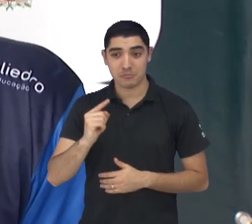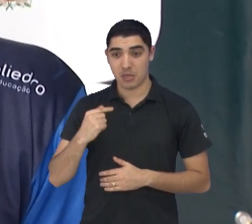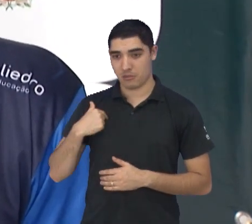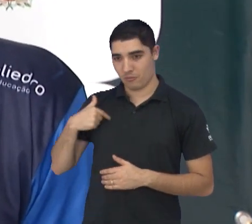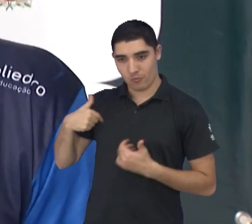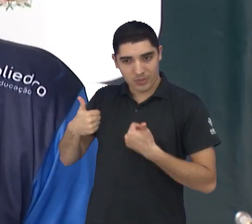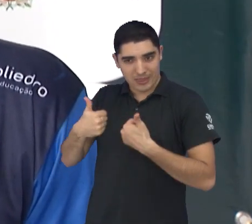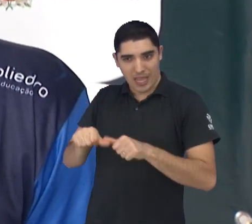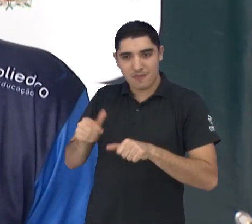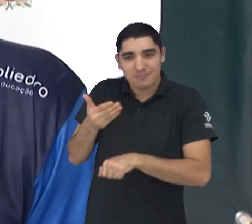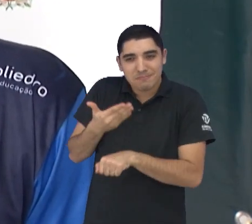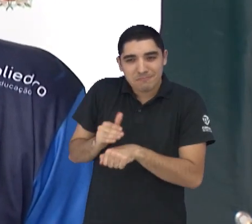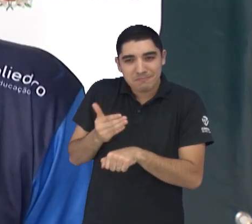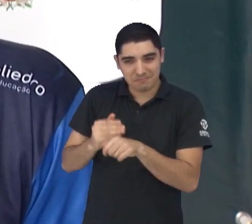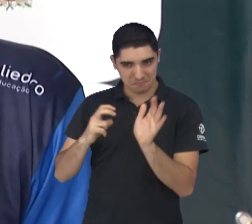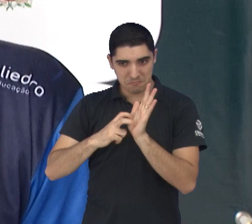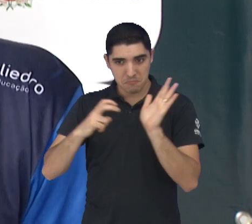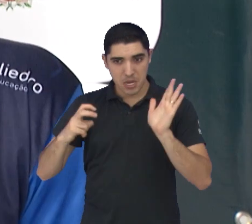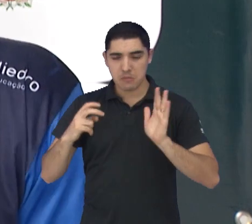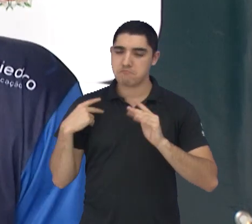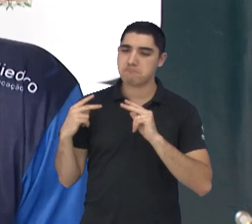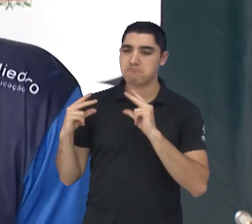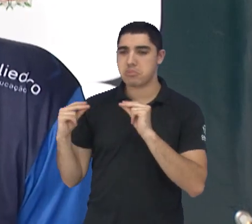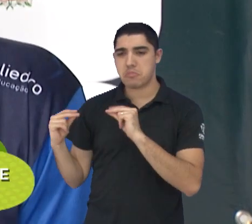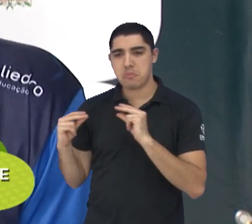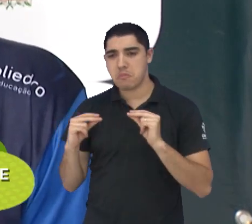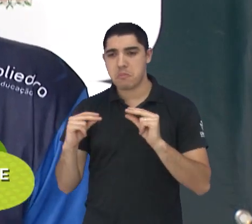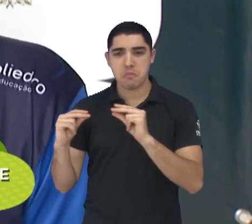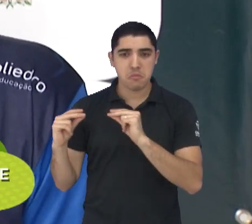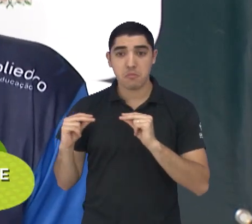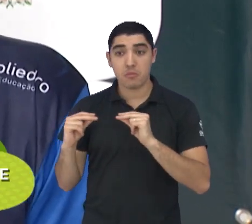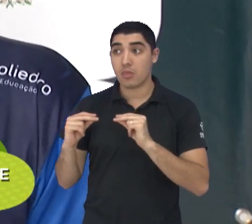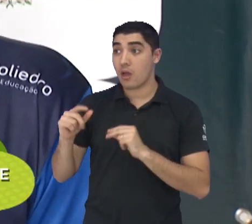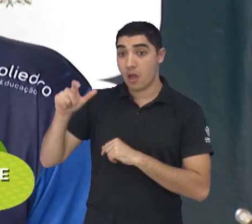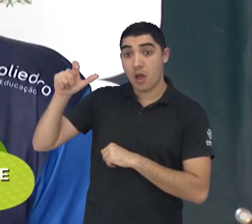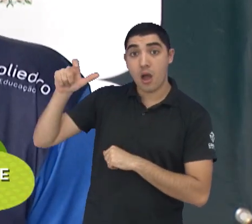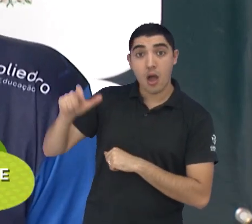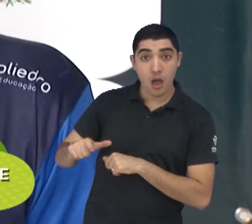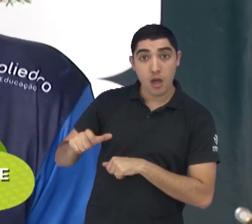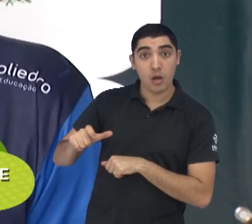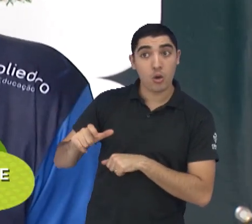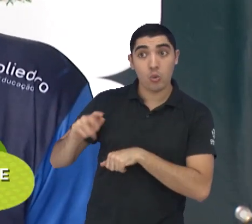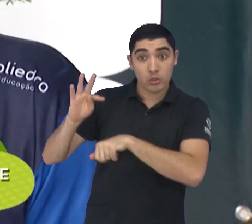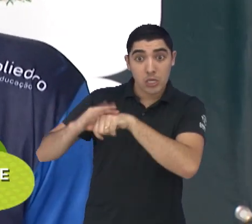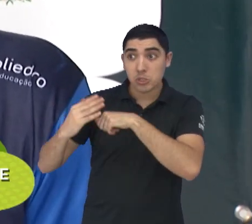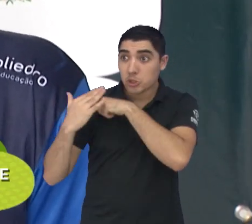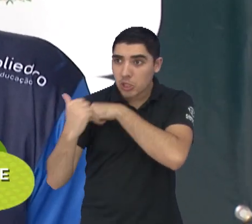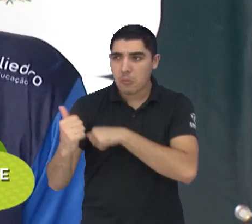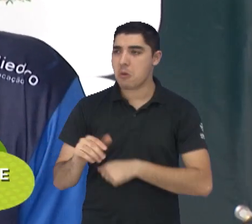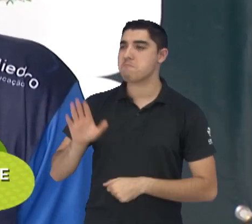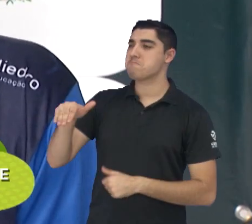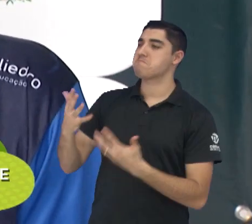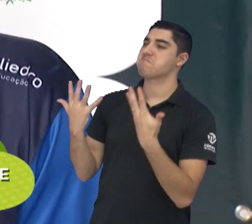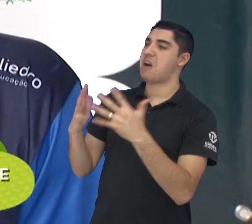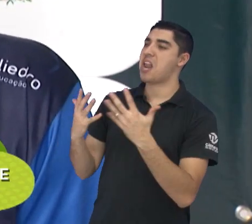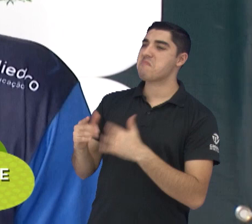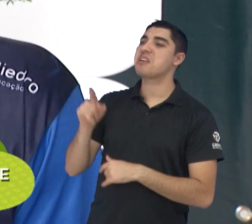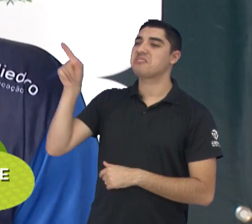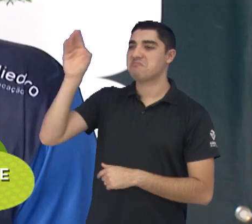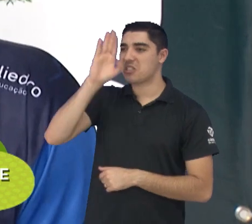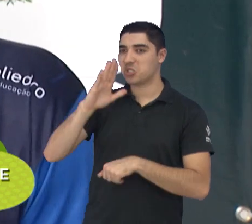de manhã. A gente estava conversando. conversando, aí do nada o firma virou para mim, falou parabéns, você foi convocado.